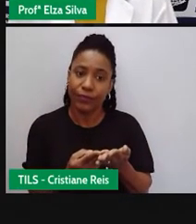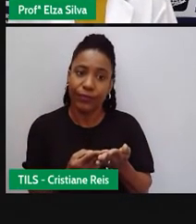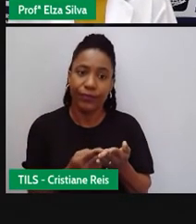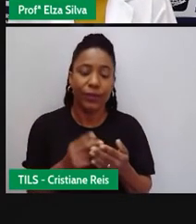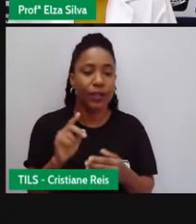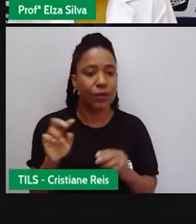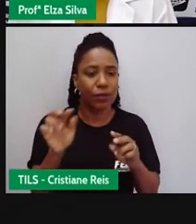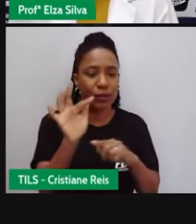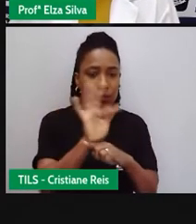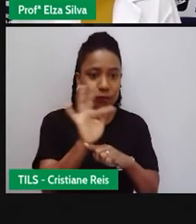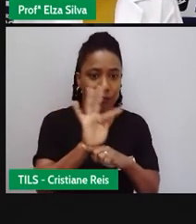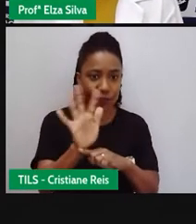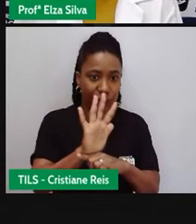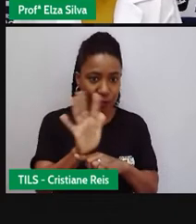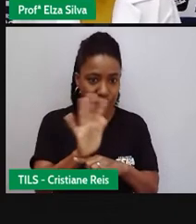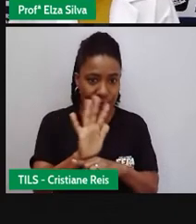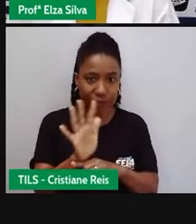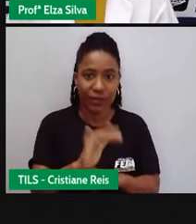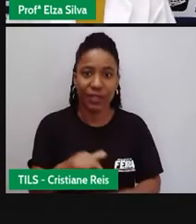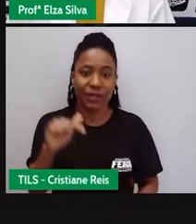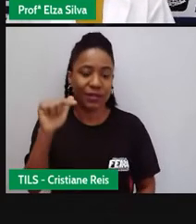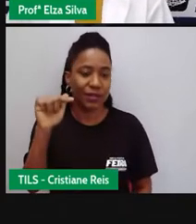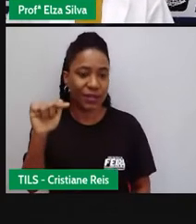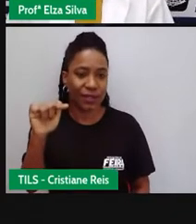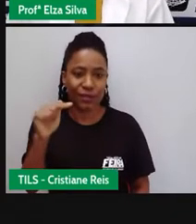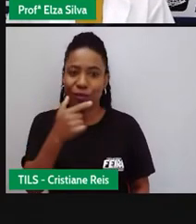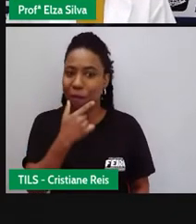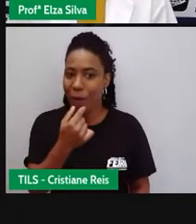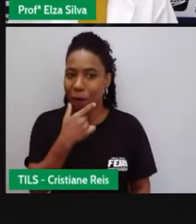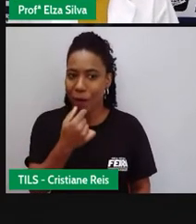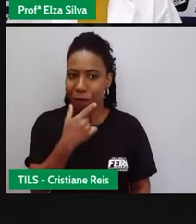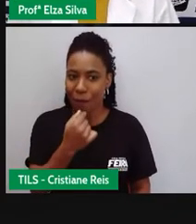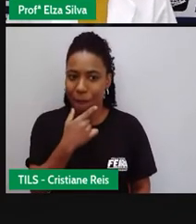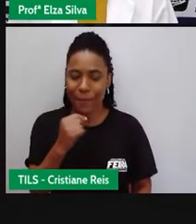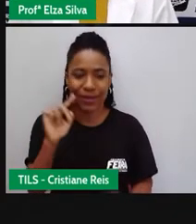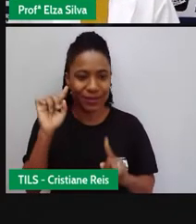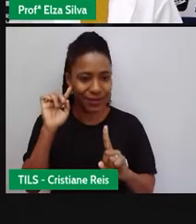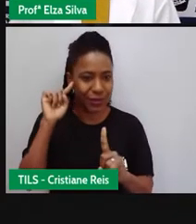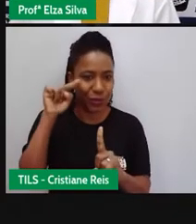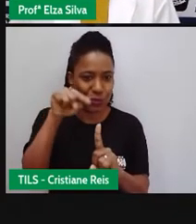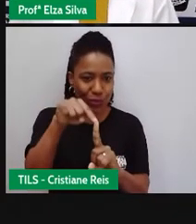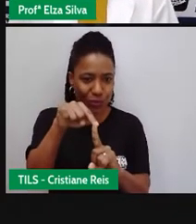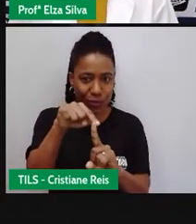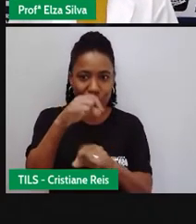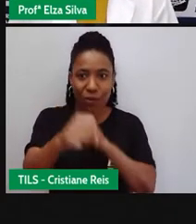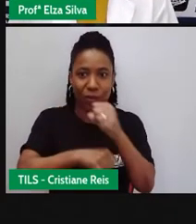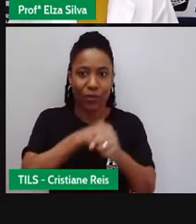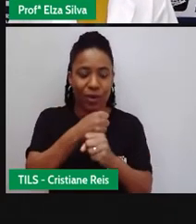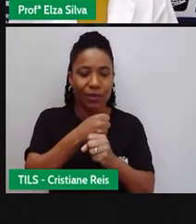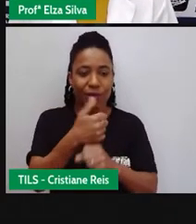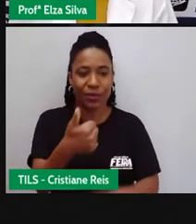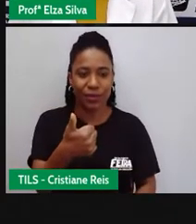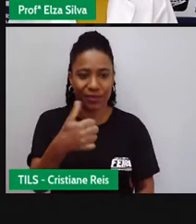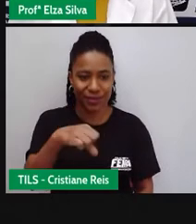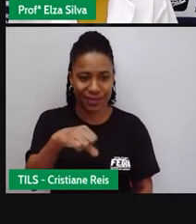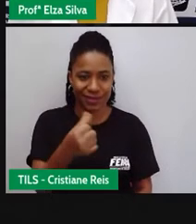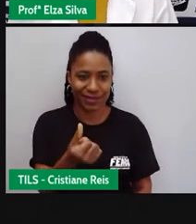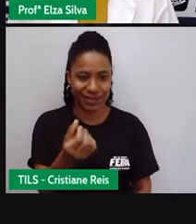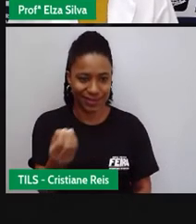este filme? Sete Homens e Um Destino, que foi produzido em 1960. Ok?